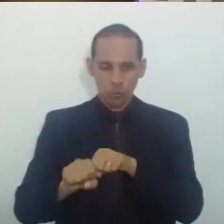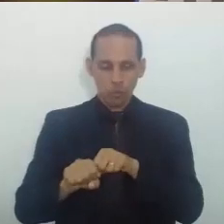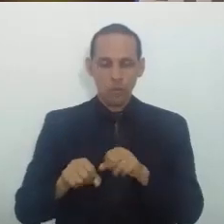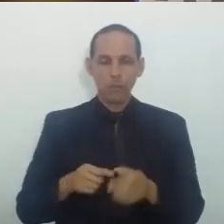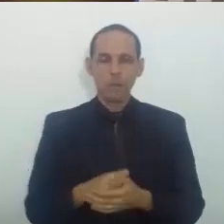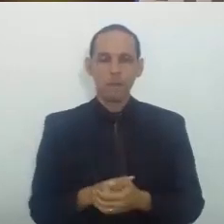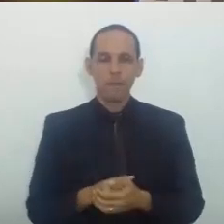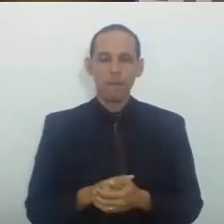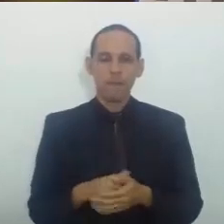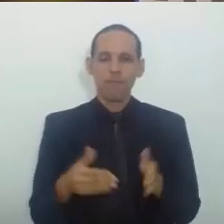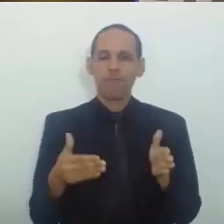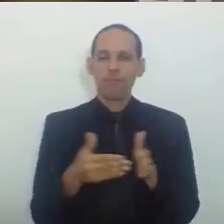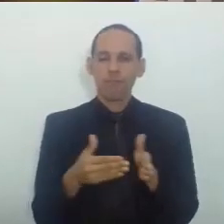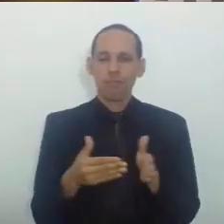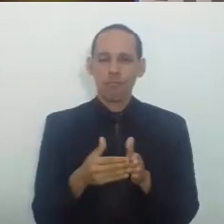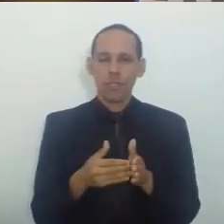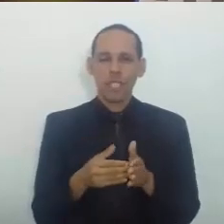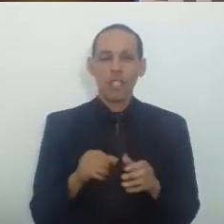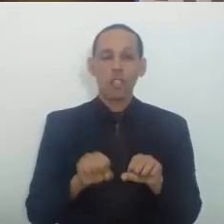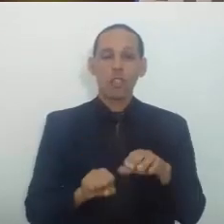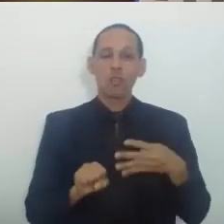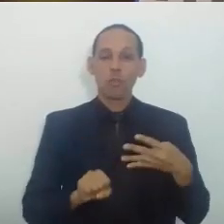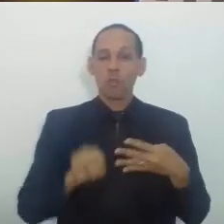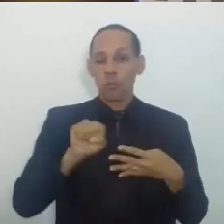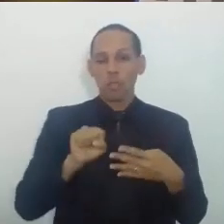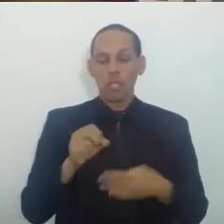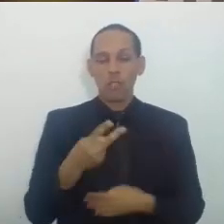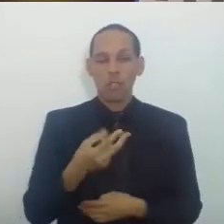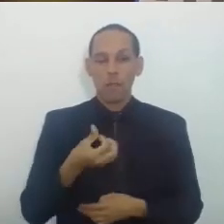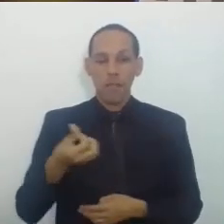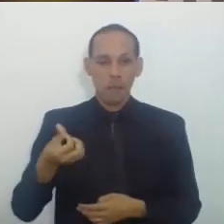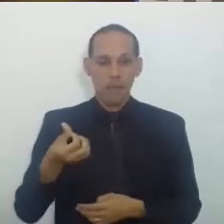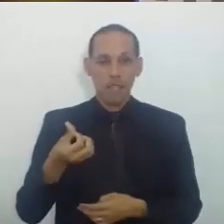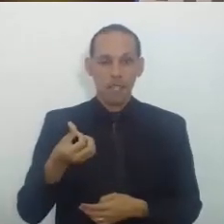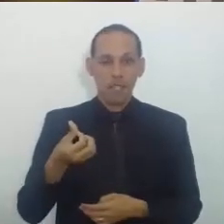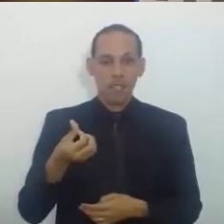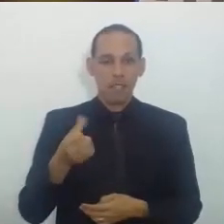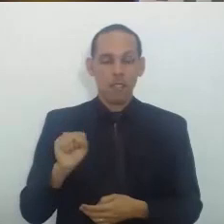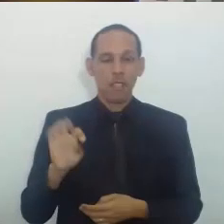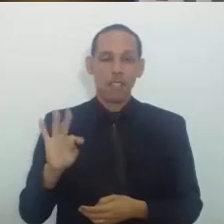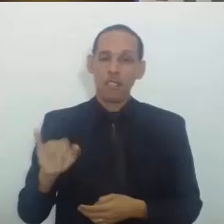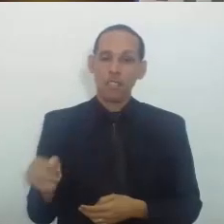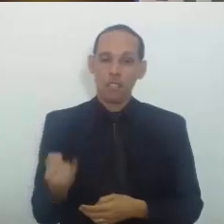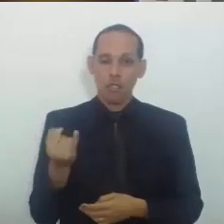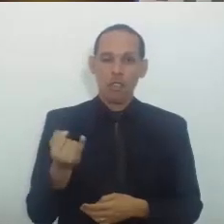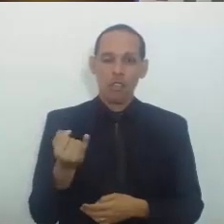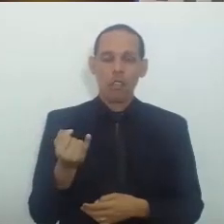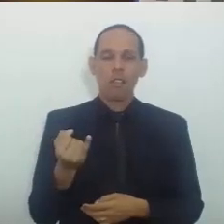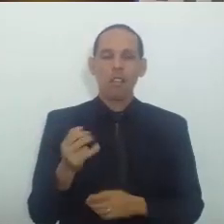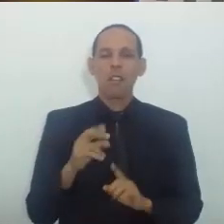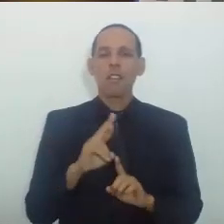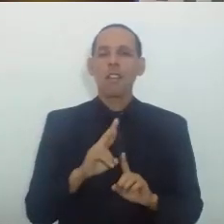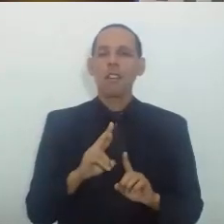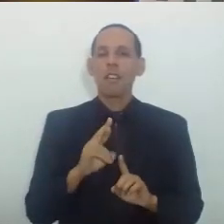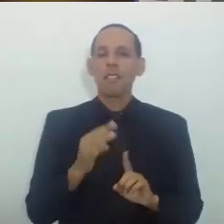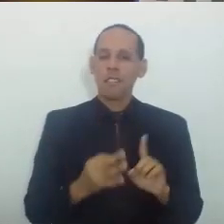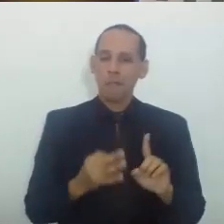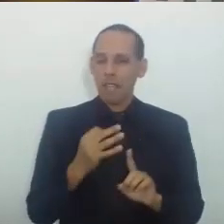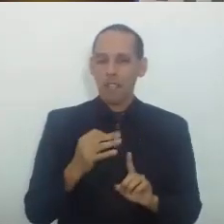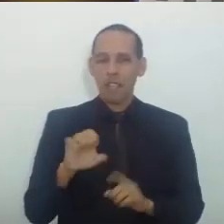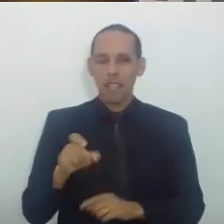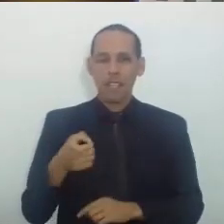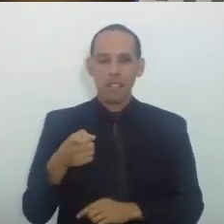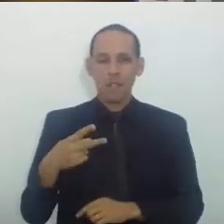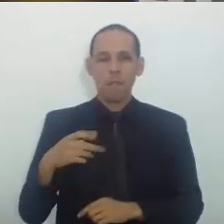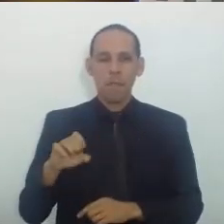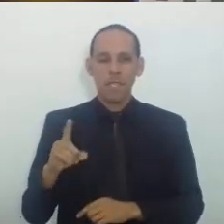Impossibilidade Sumador em 66 Do superior tribunal Embajador expedito Essa mesma linha Embajadora